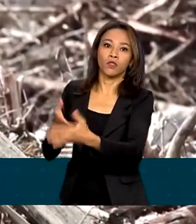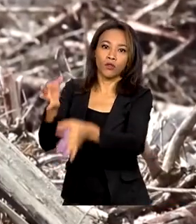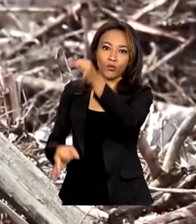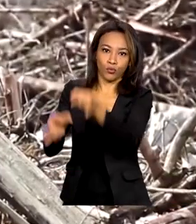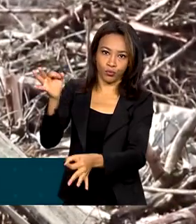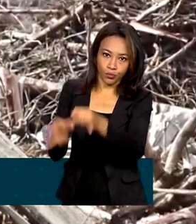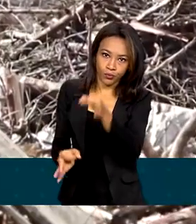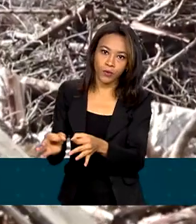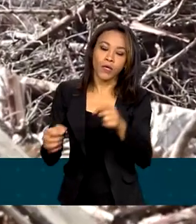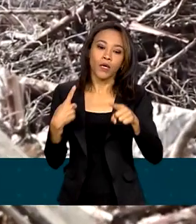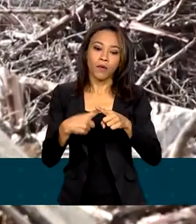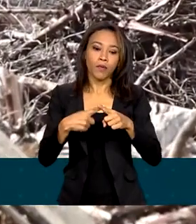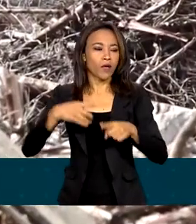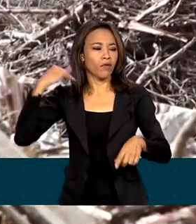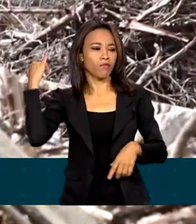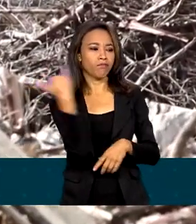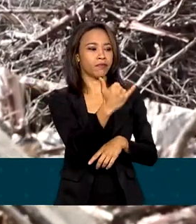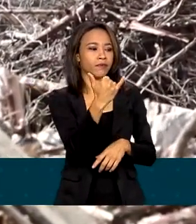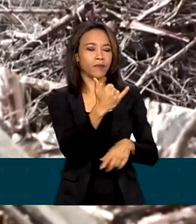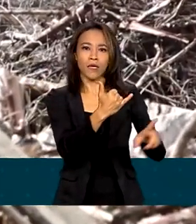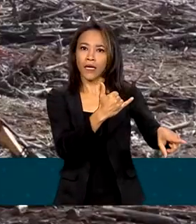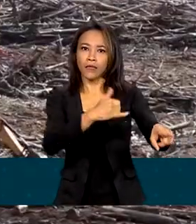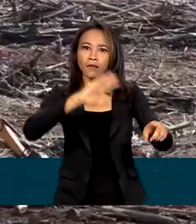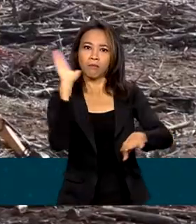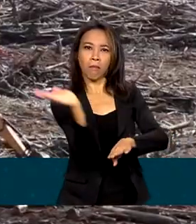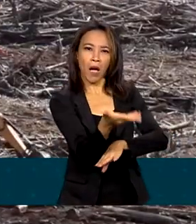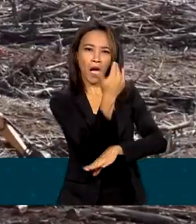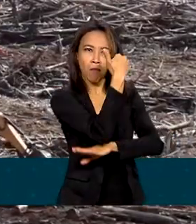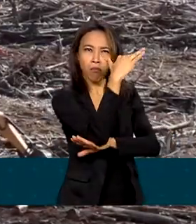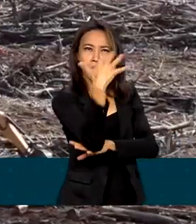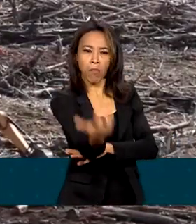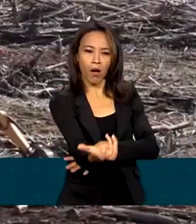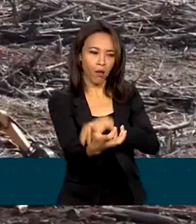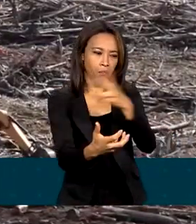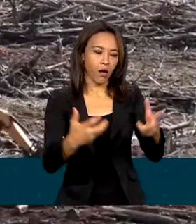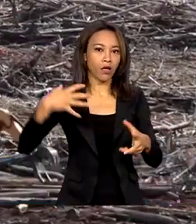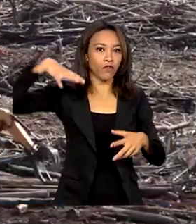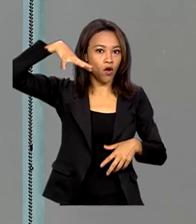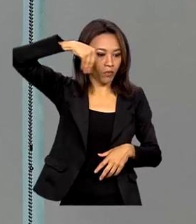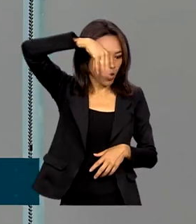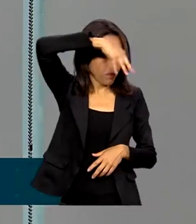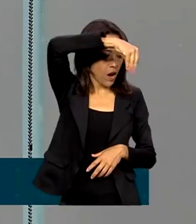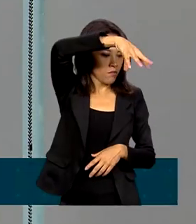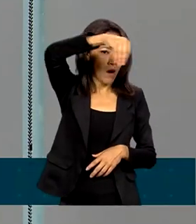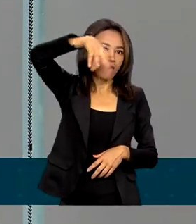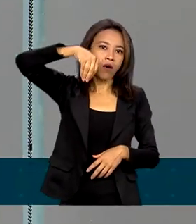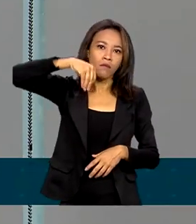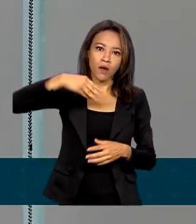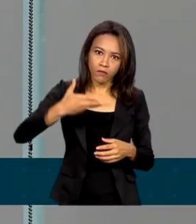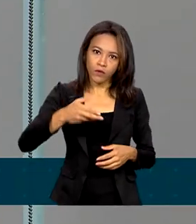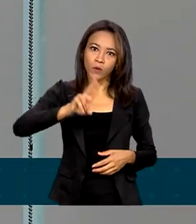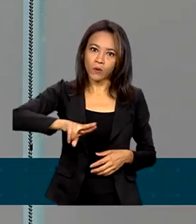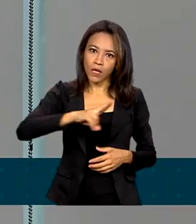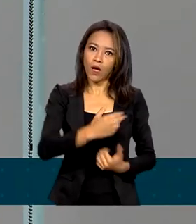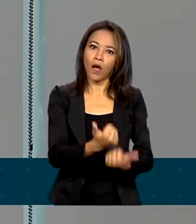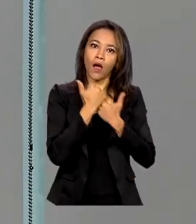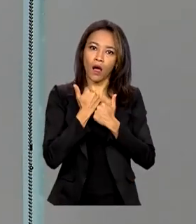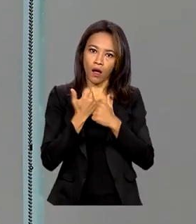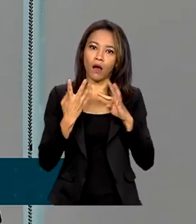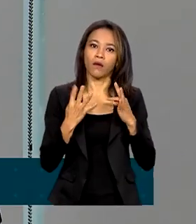foram notificados por desmatamentos ilegais flagrados por satélites. É uma tecnologia nova,